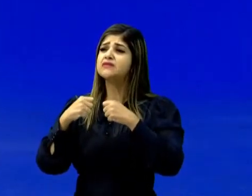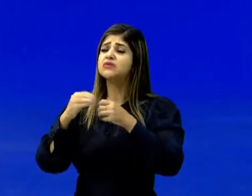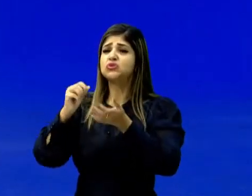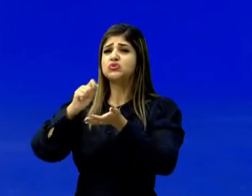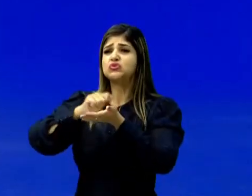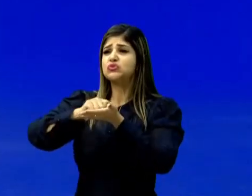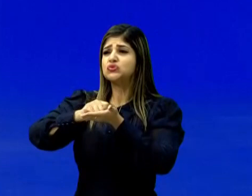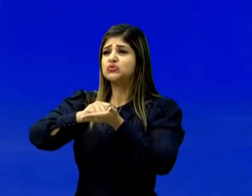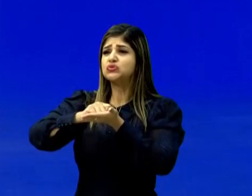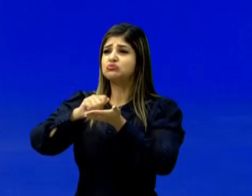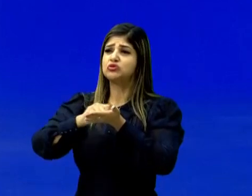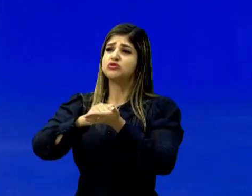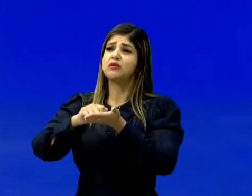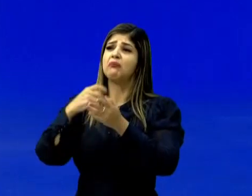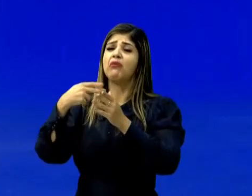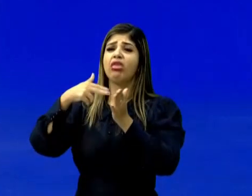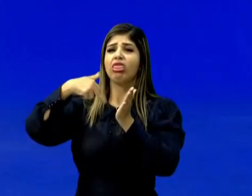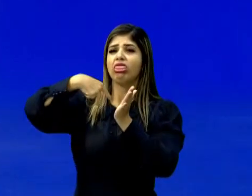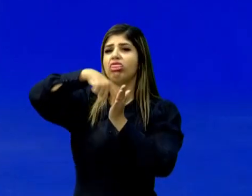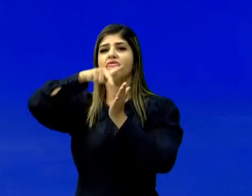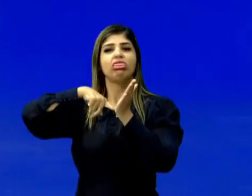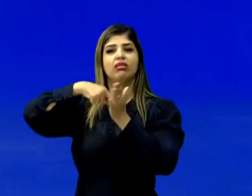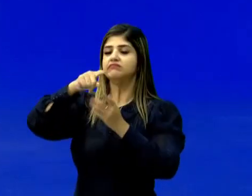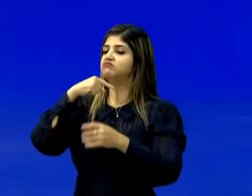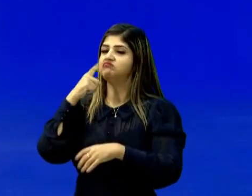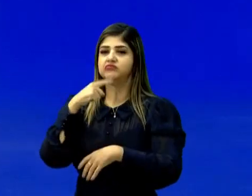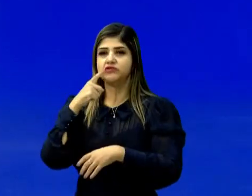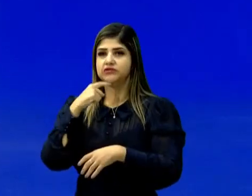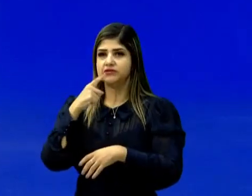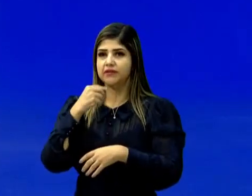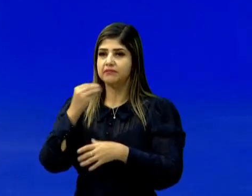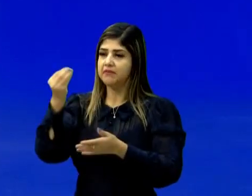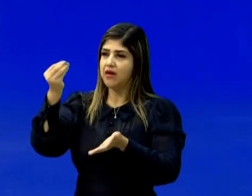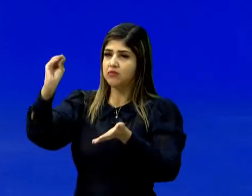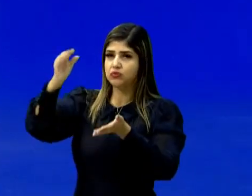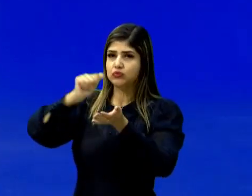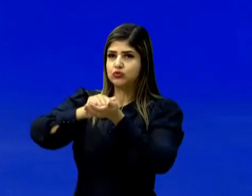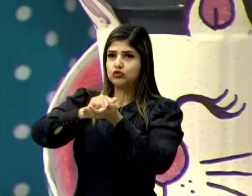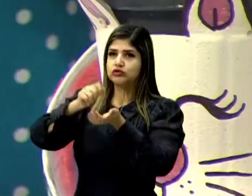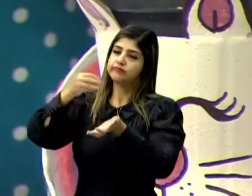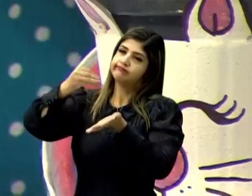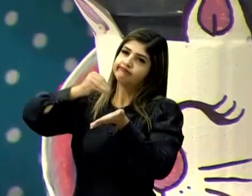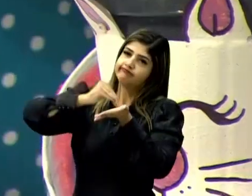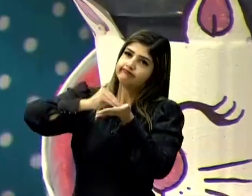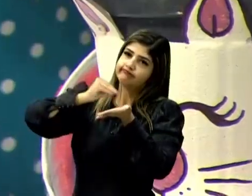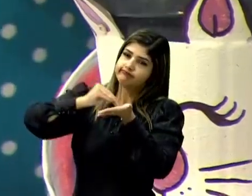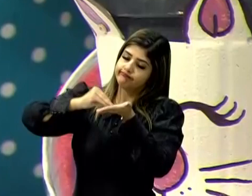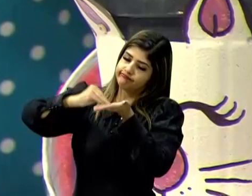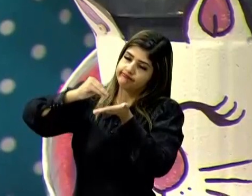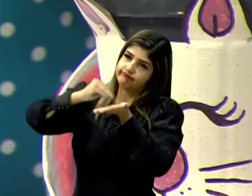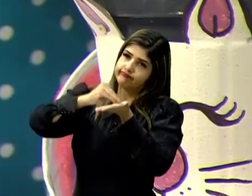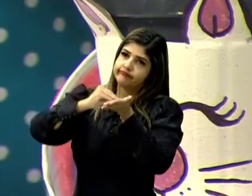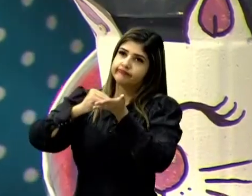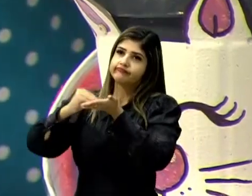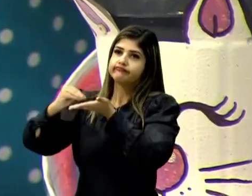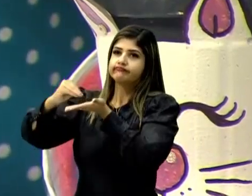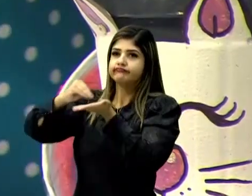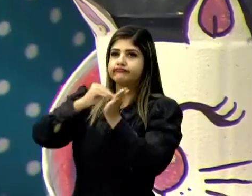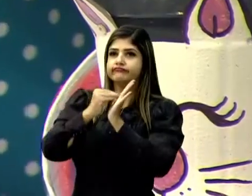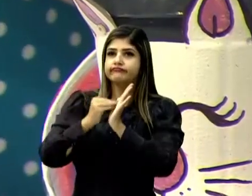porque se não, com o pincel, não dá certo, tá? Eu pego a buchinha, e vou dando batidinhas, ó.